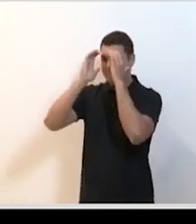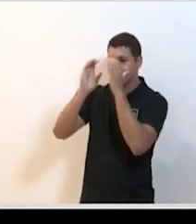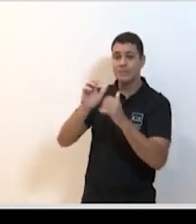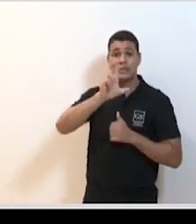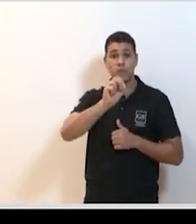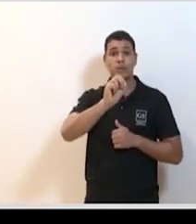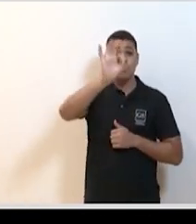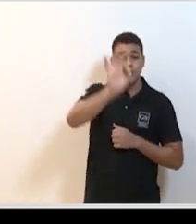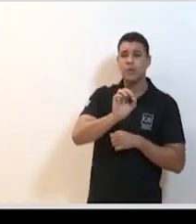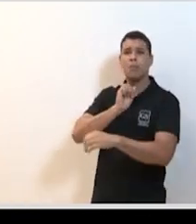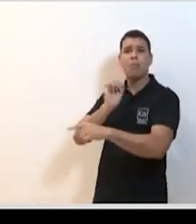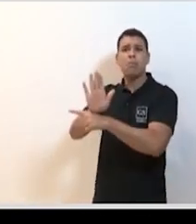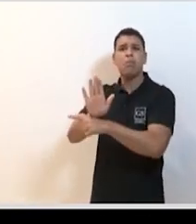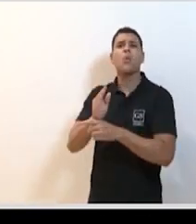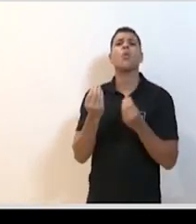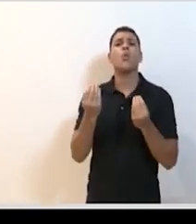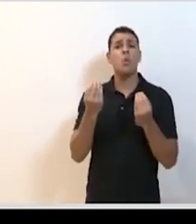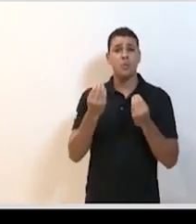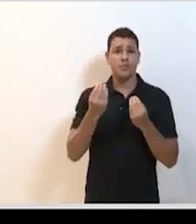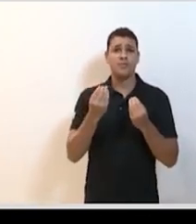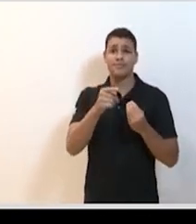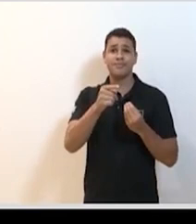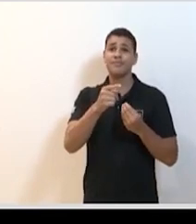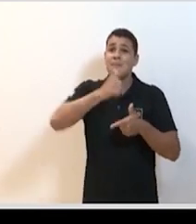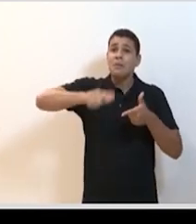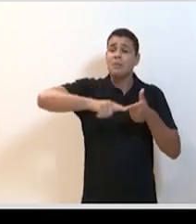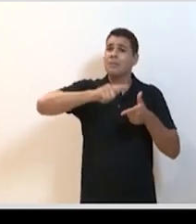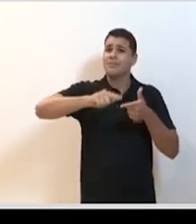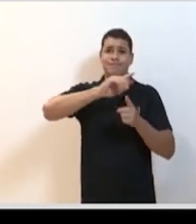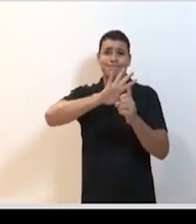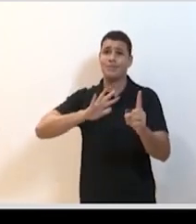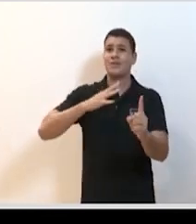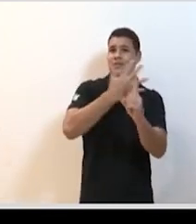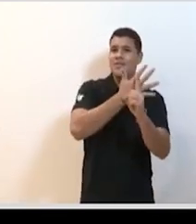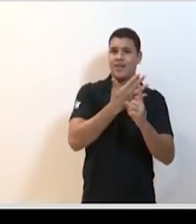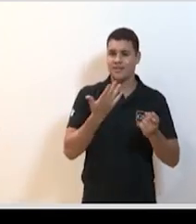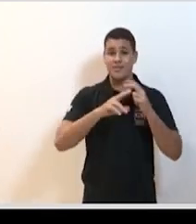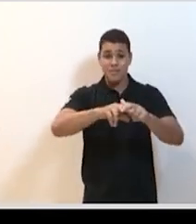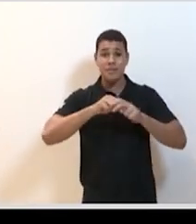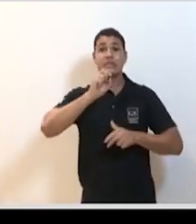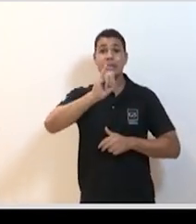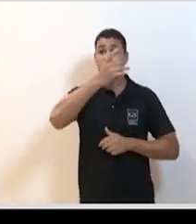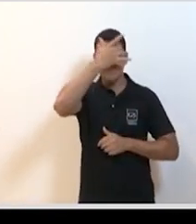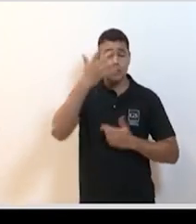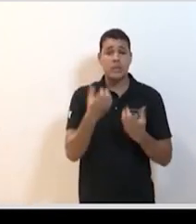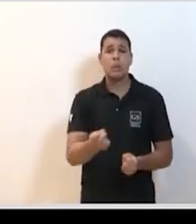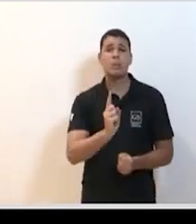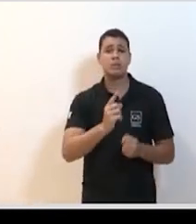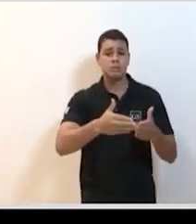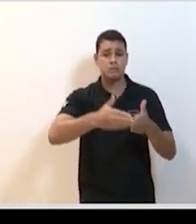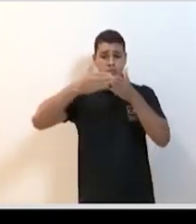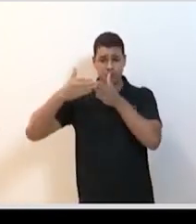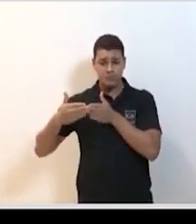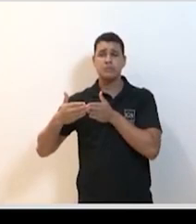gerando mais problema porque a gente não vai ter eficácia e vai ter os problemas do isolamento e depois